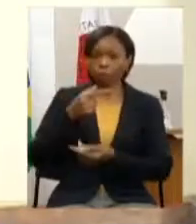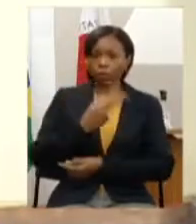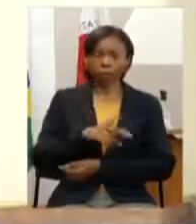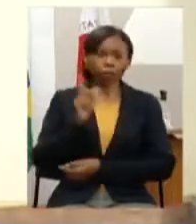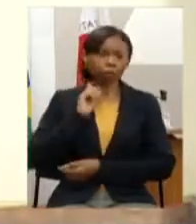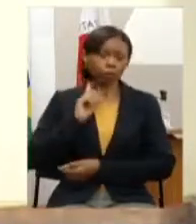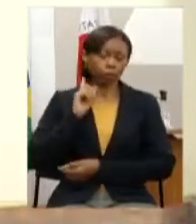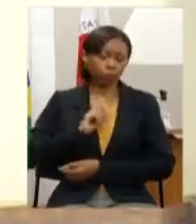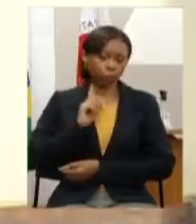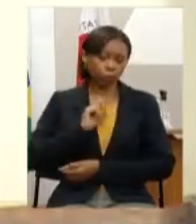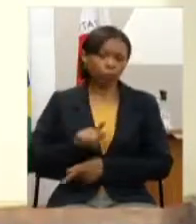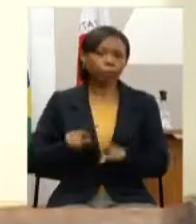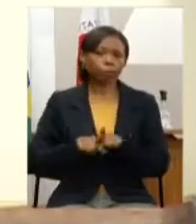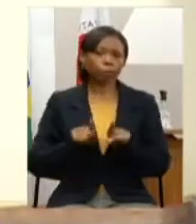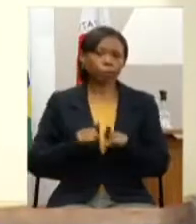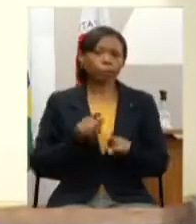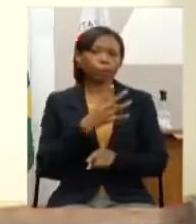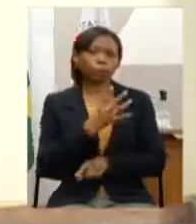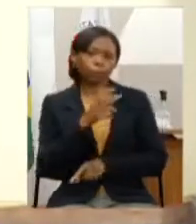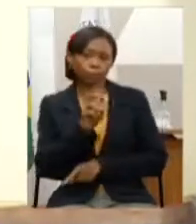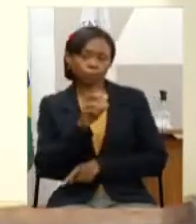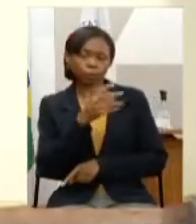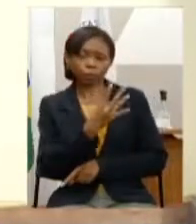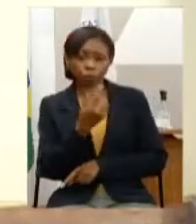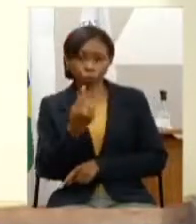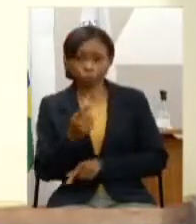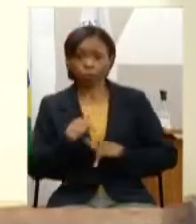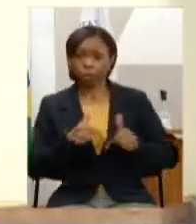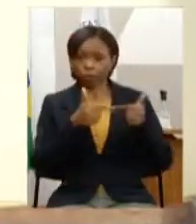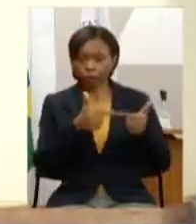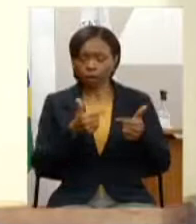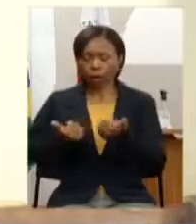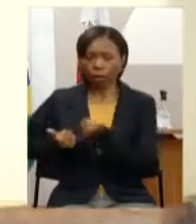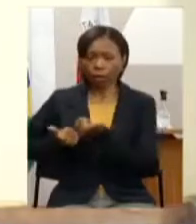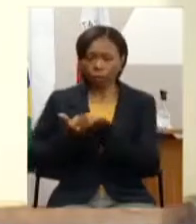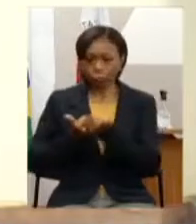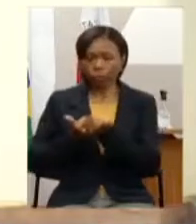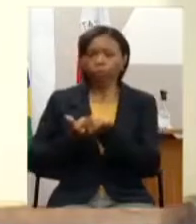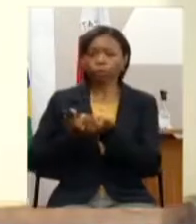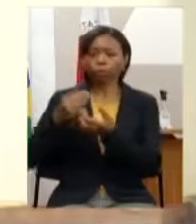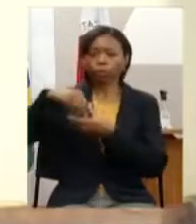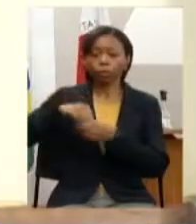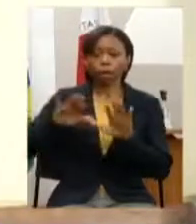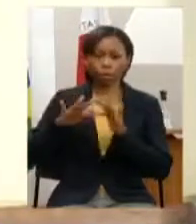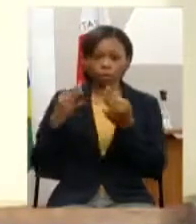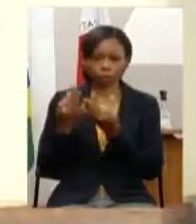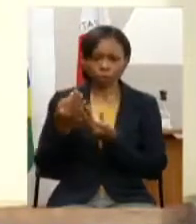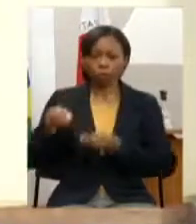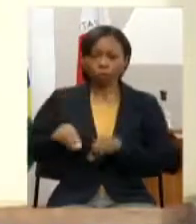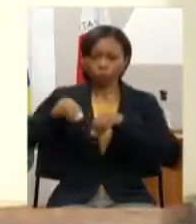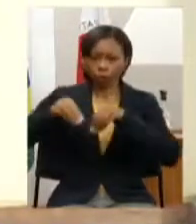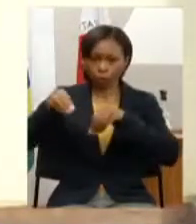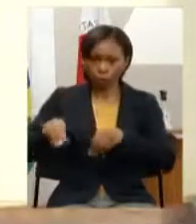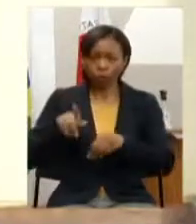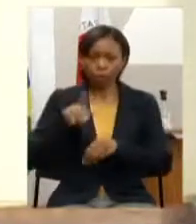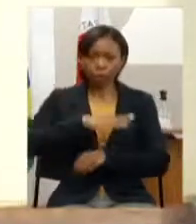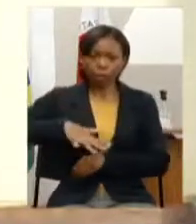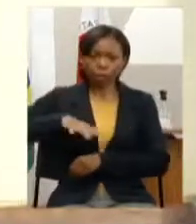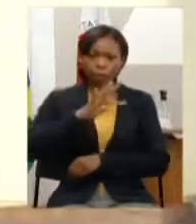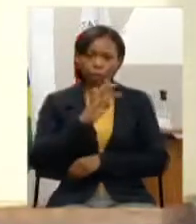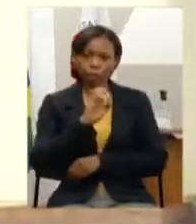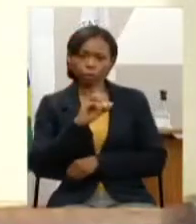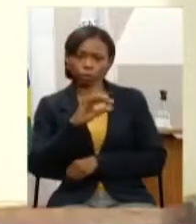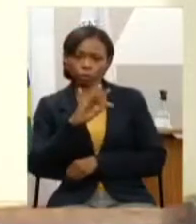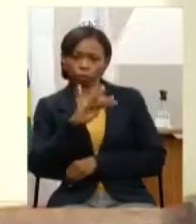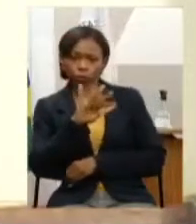4541 apoio agroindústria familiar acrescenta a região intermediária de teoflotone com meta física